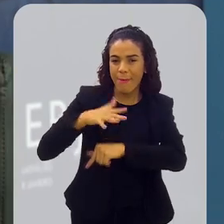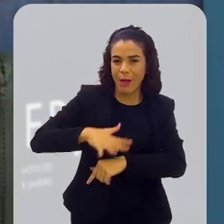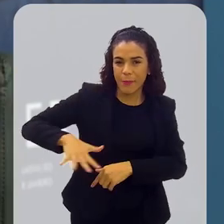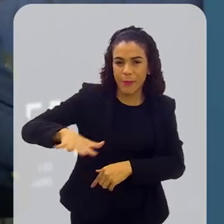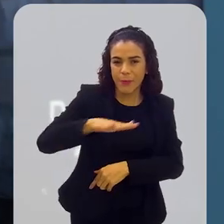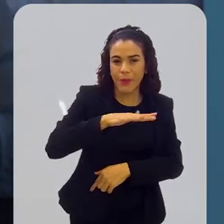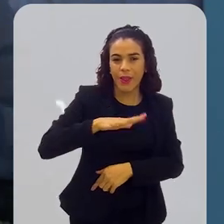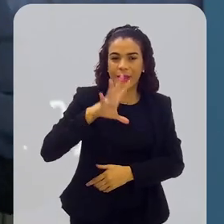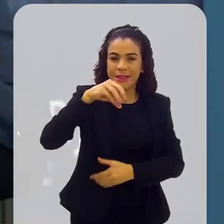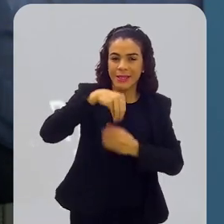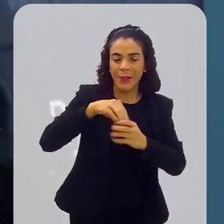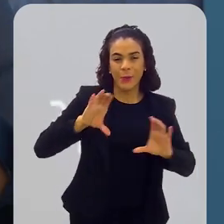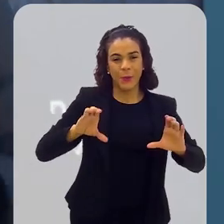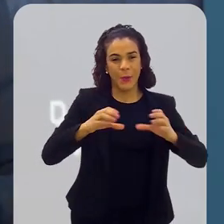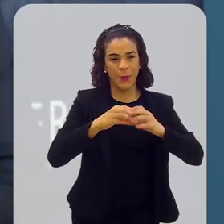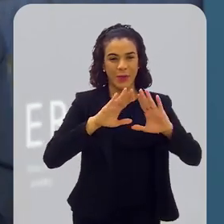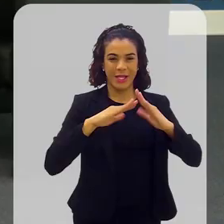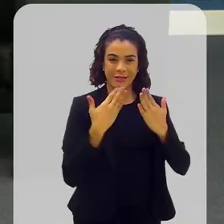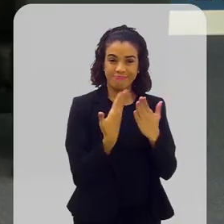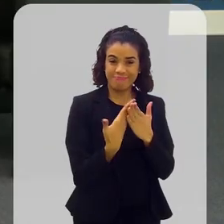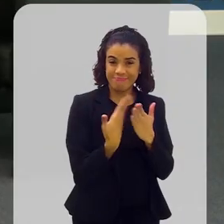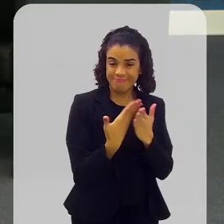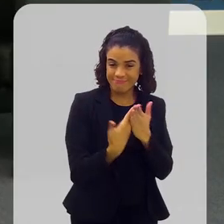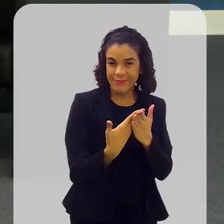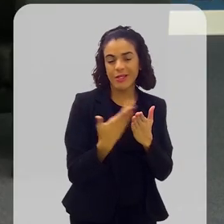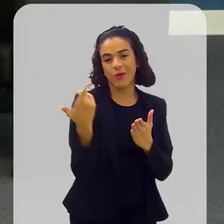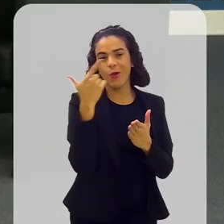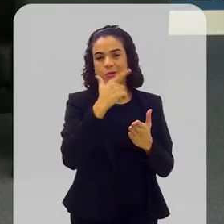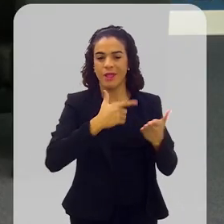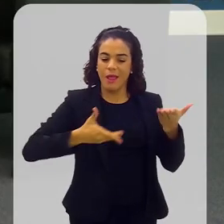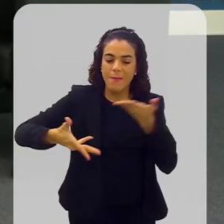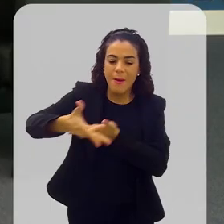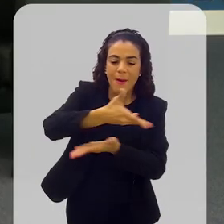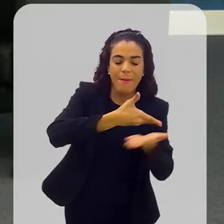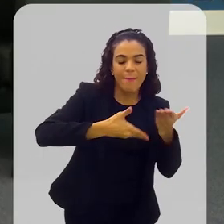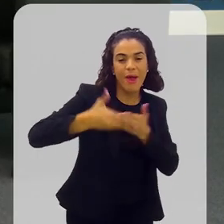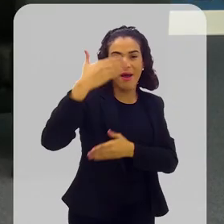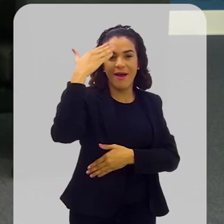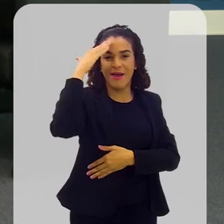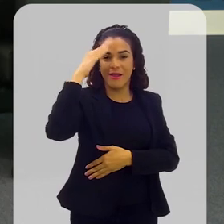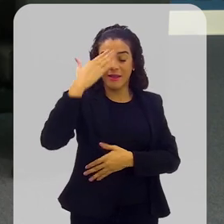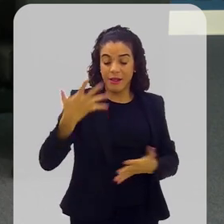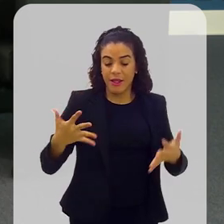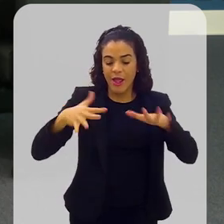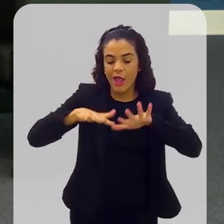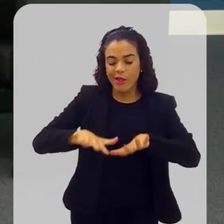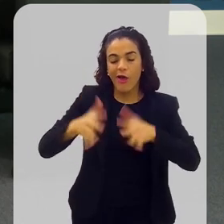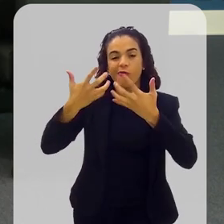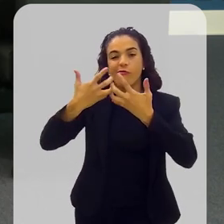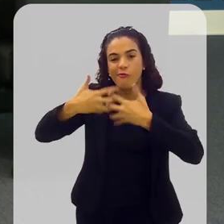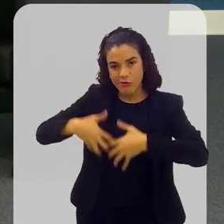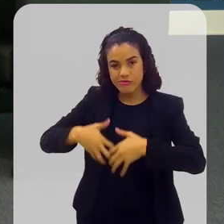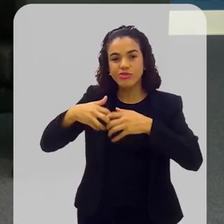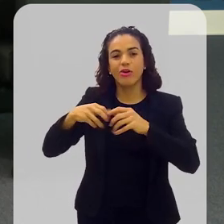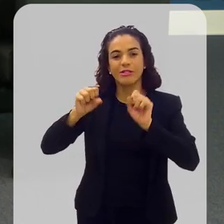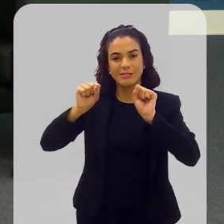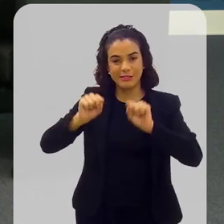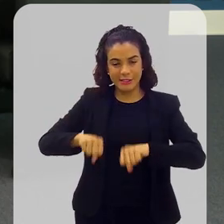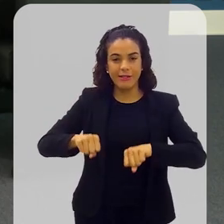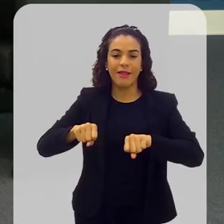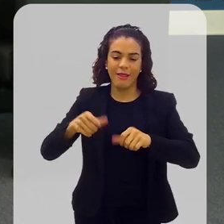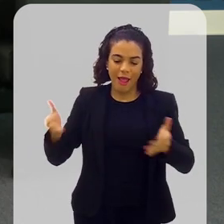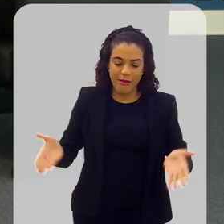forma global, dentro de uma comunidade escolar, a gente consegue entender que a inclusão, ela funciona, ela